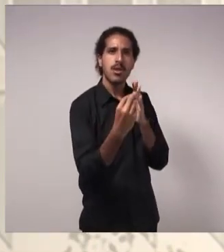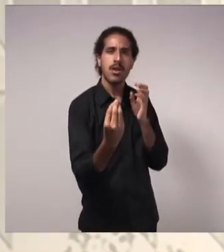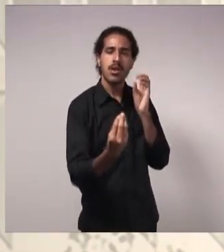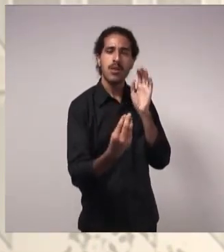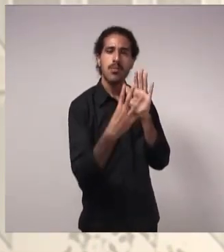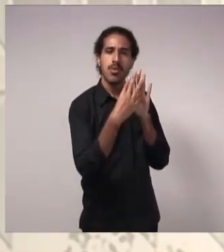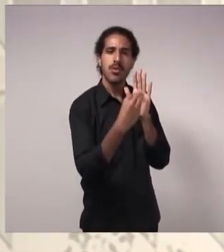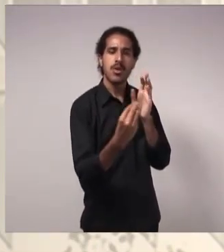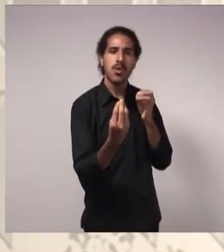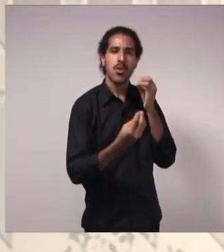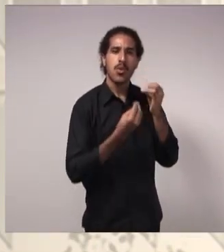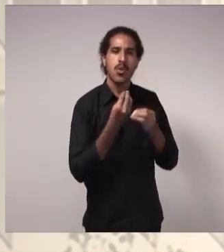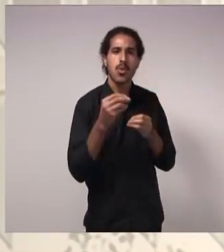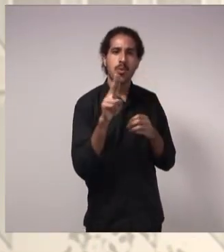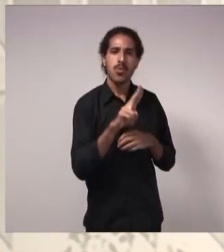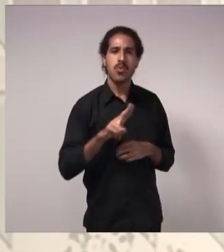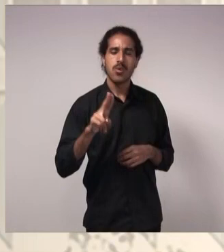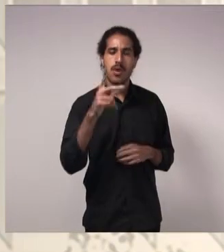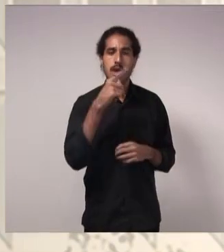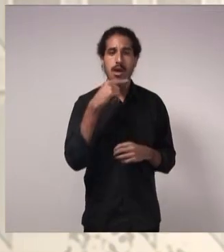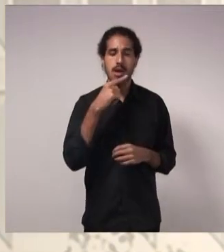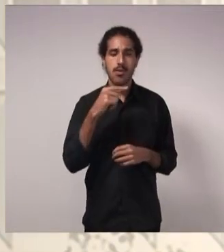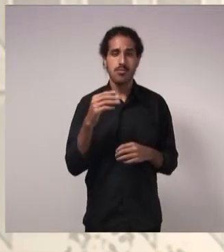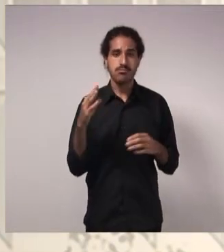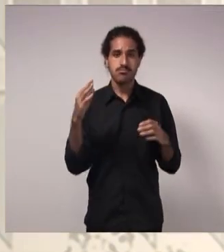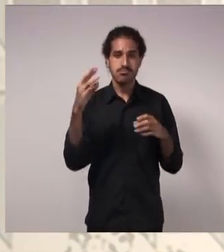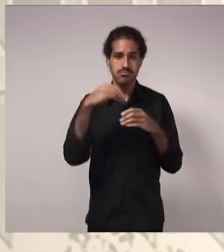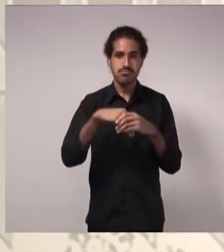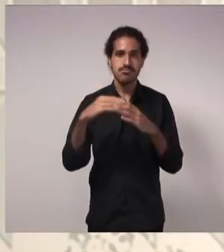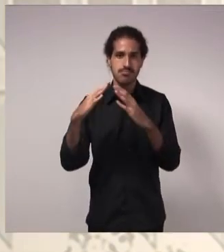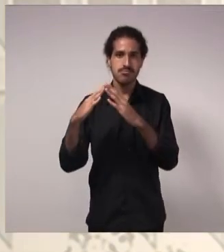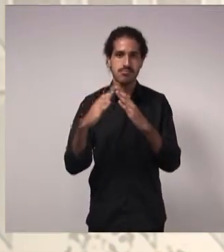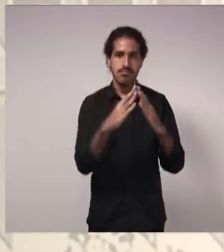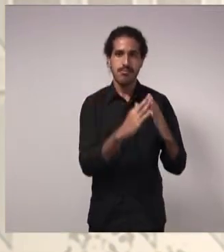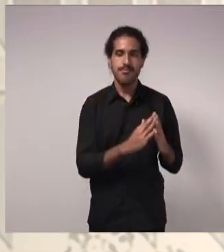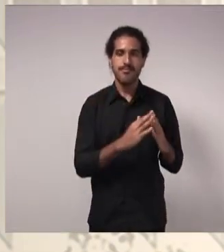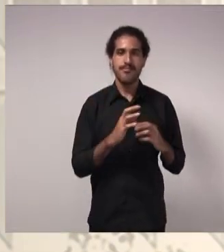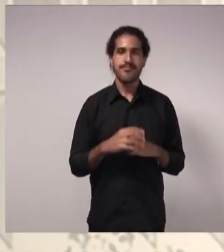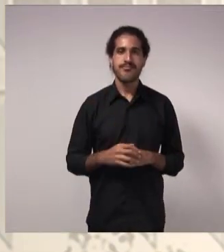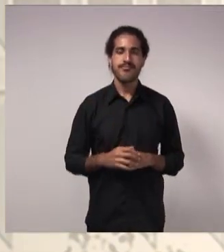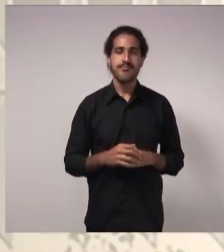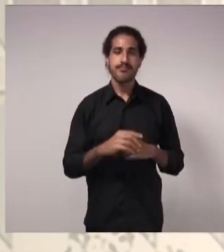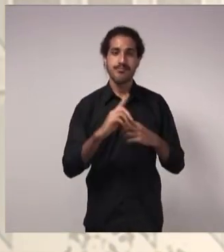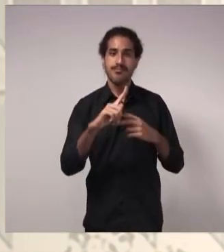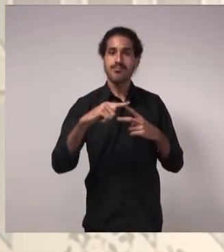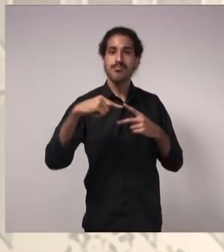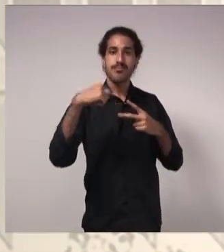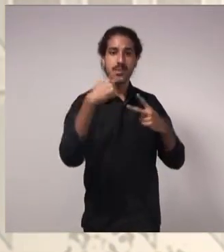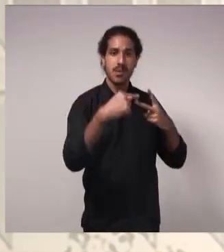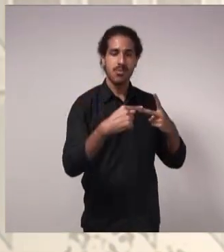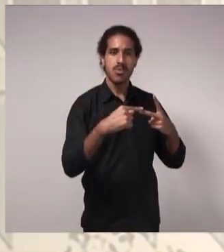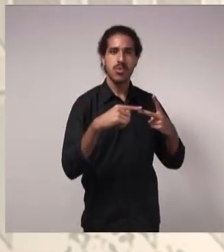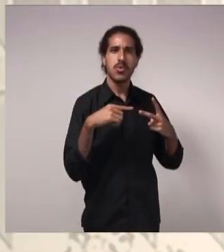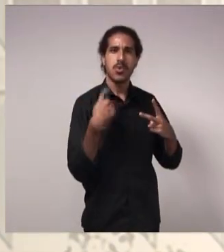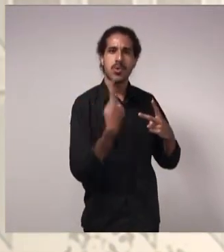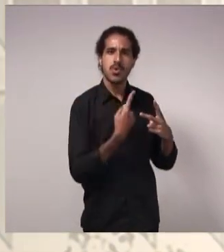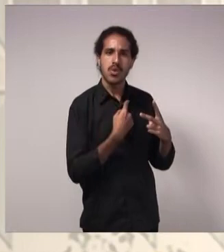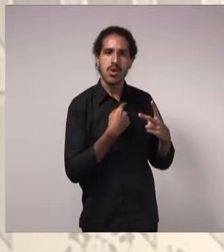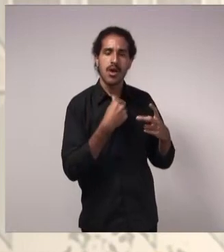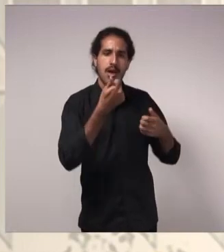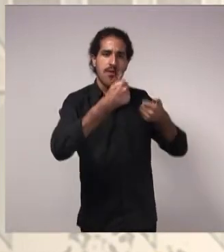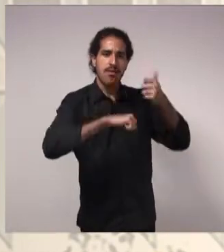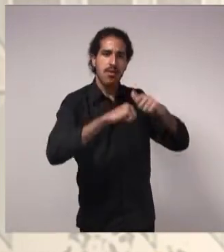demanda de água urbana residencial. Em seguida, nós fizemos uma análise de viabilidade